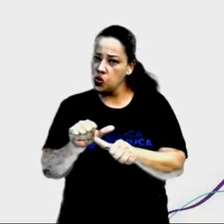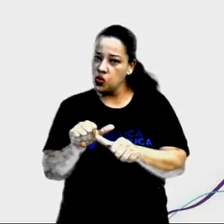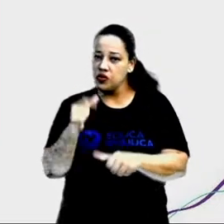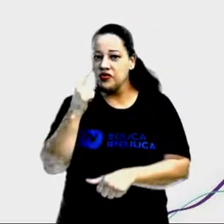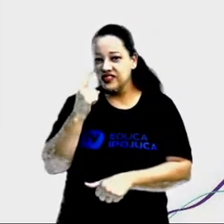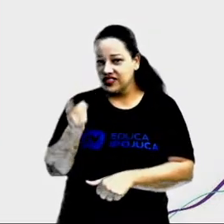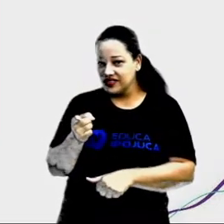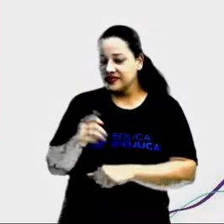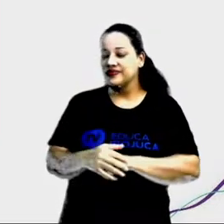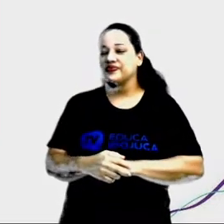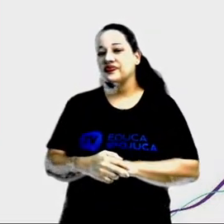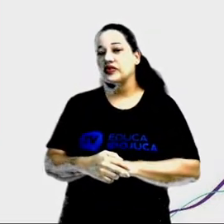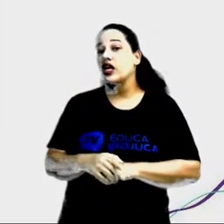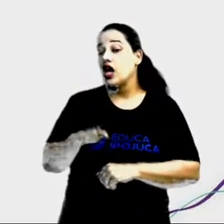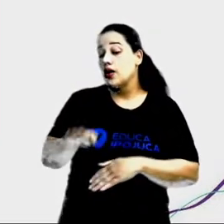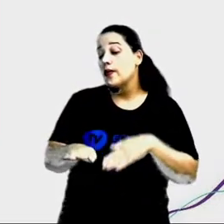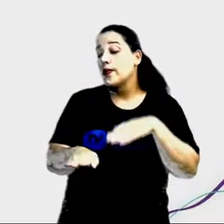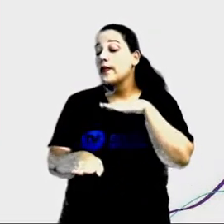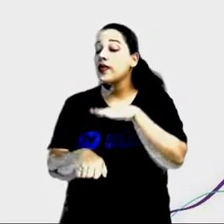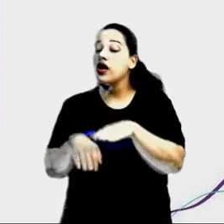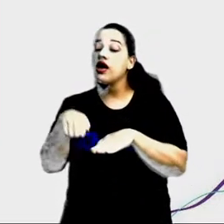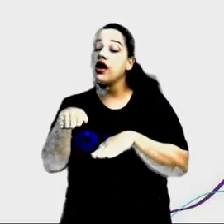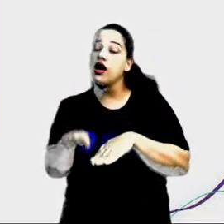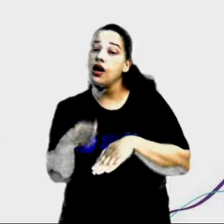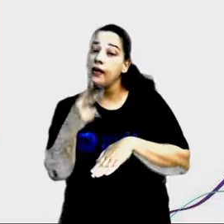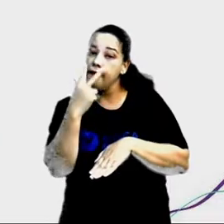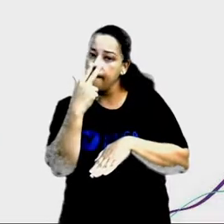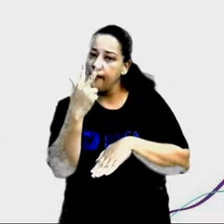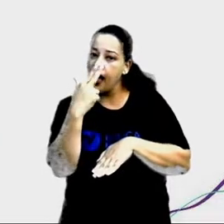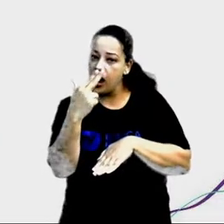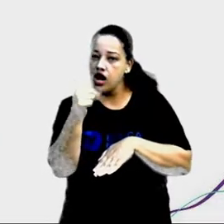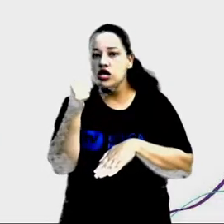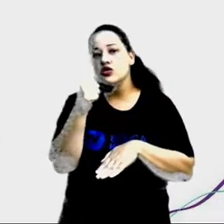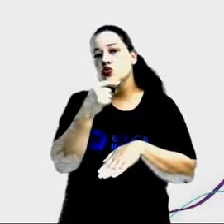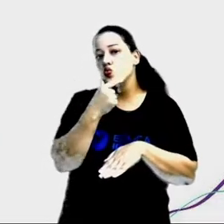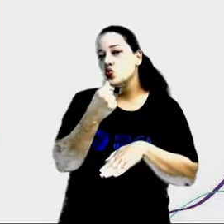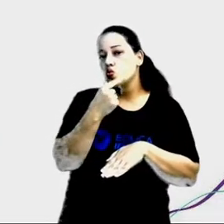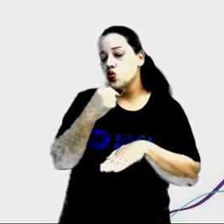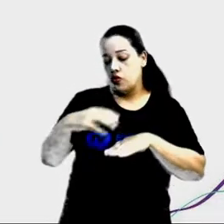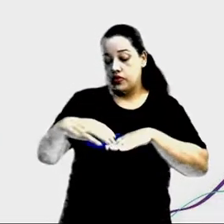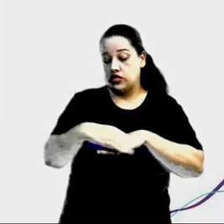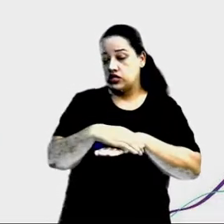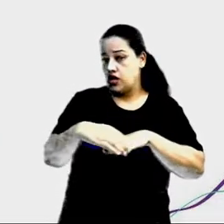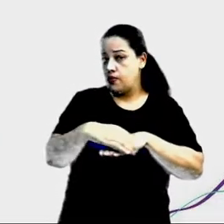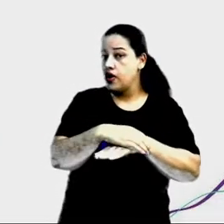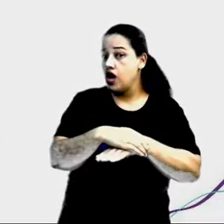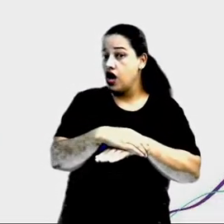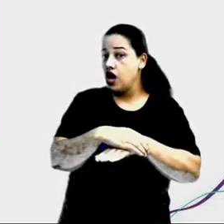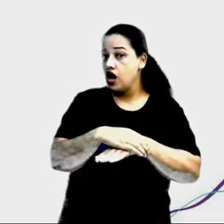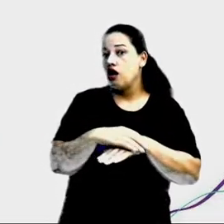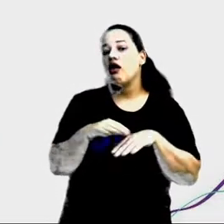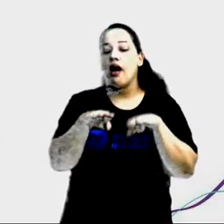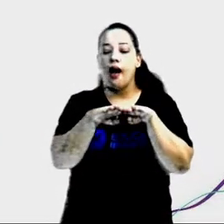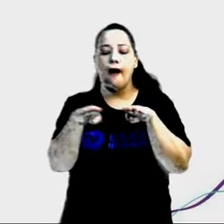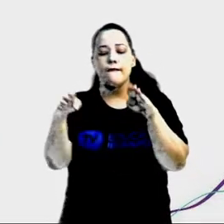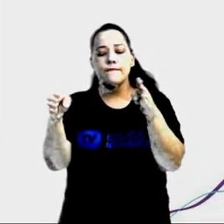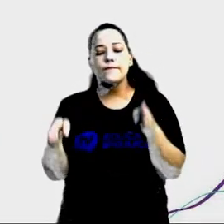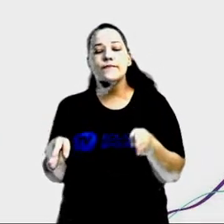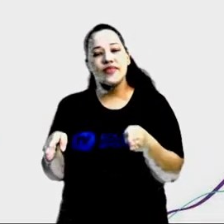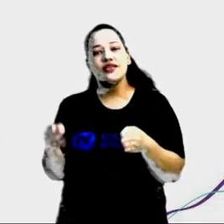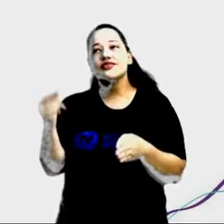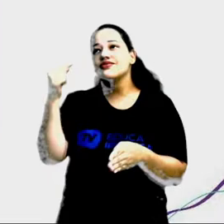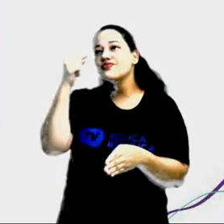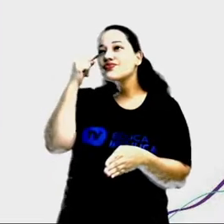Essas pegadas parecem de um sapato de homem. Essa mesa desse jeito me faz